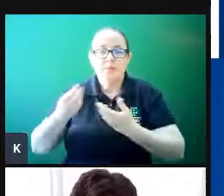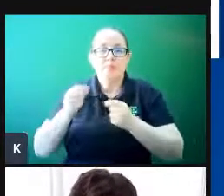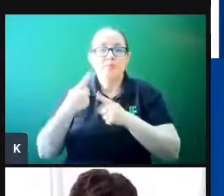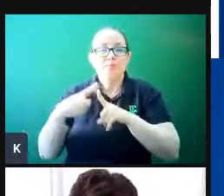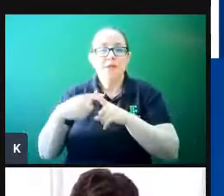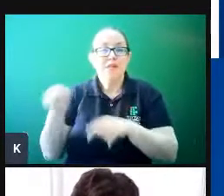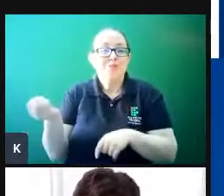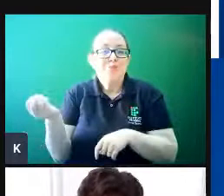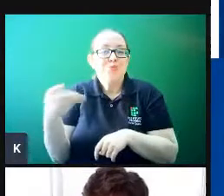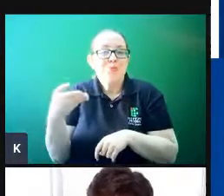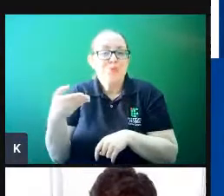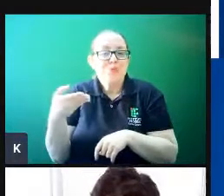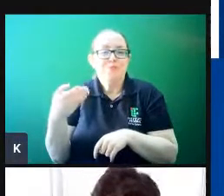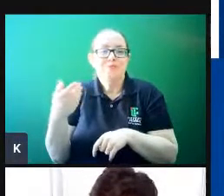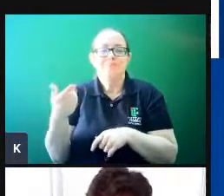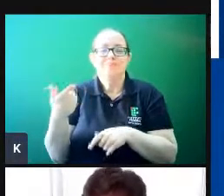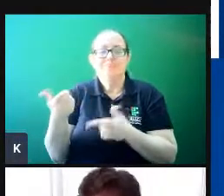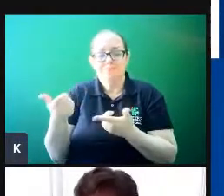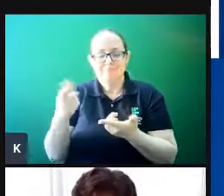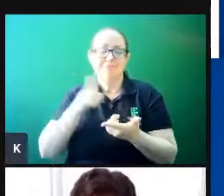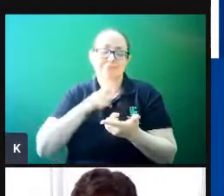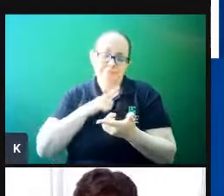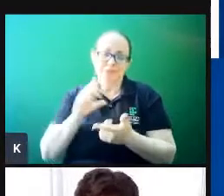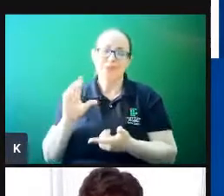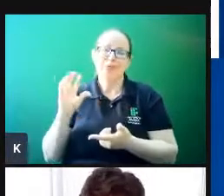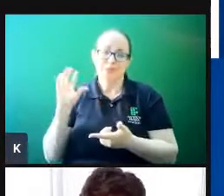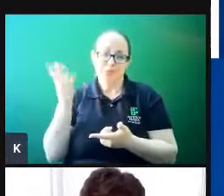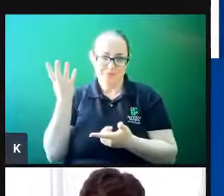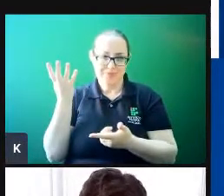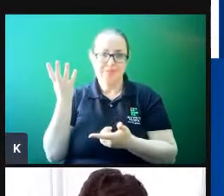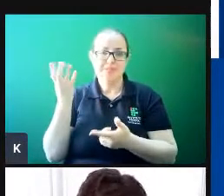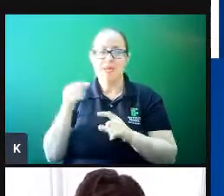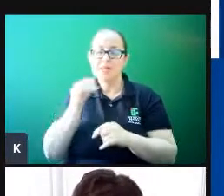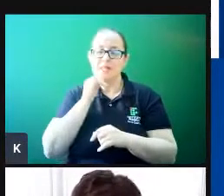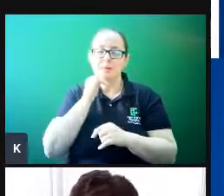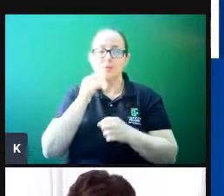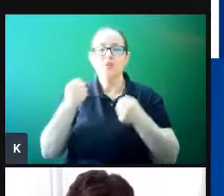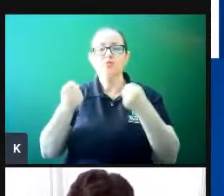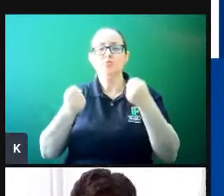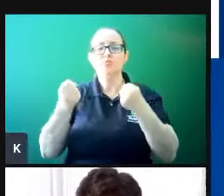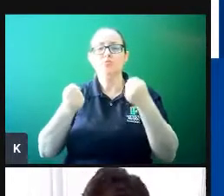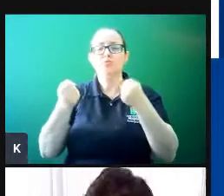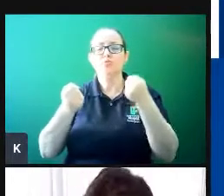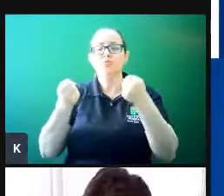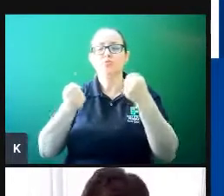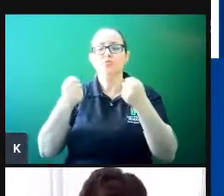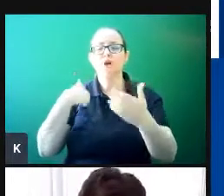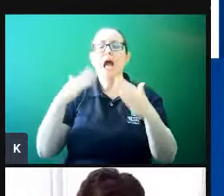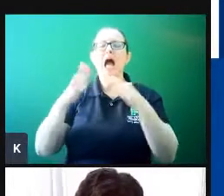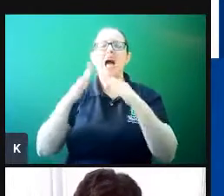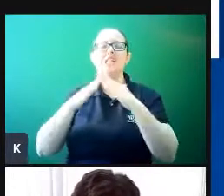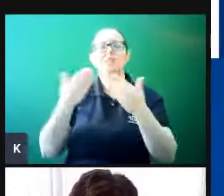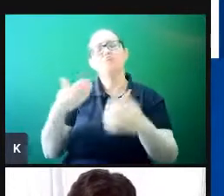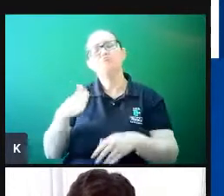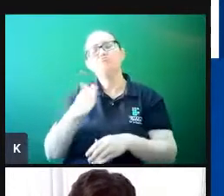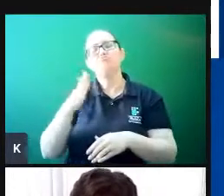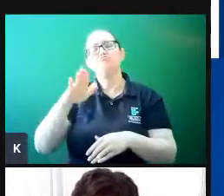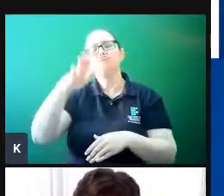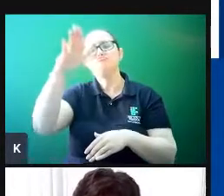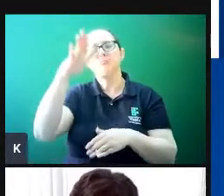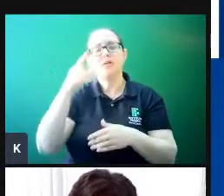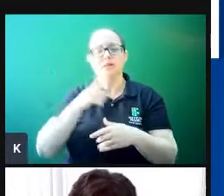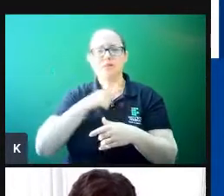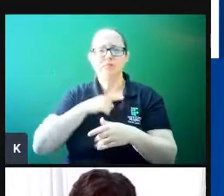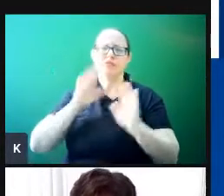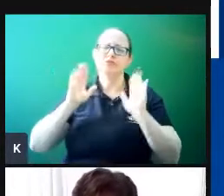a gente se depara nesse sentido. Por outro lado, quando a gente está, por exemplo, dirigindo a caminha de casa, já foi, né, dezenas